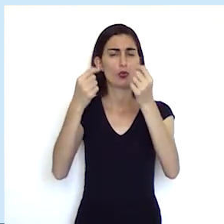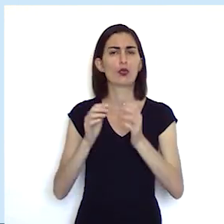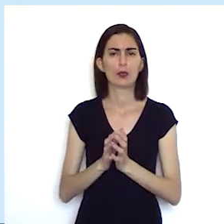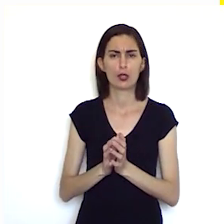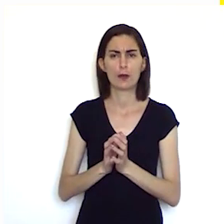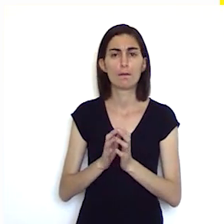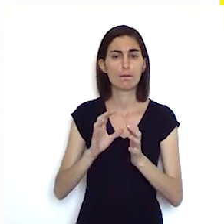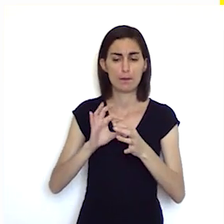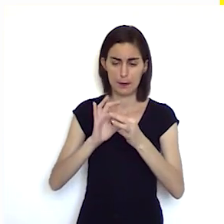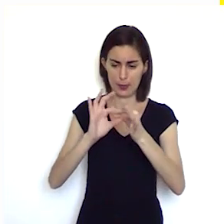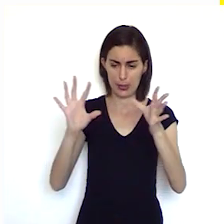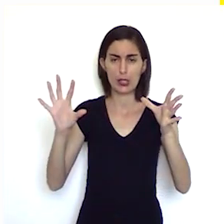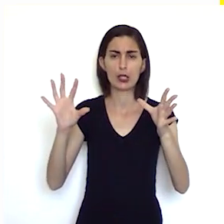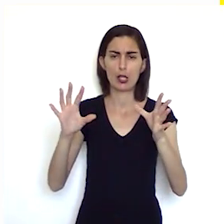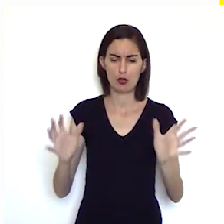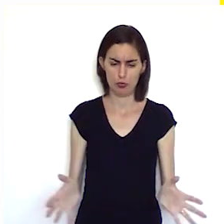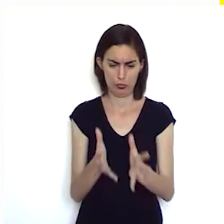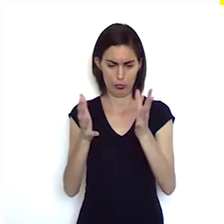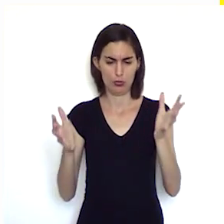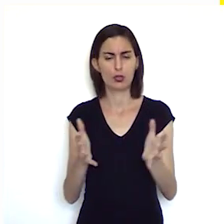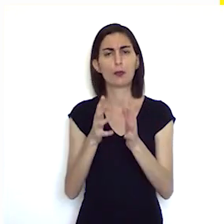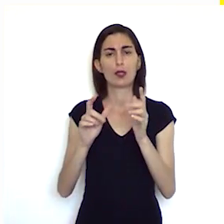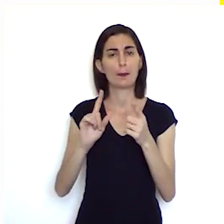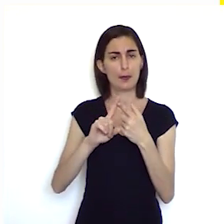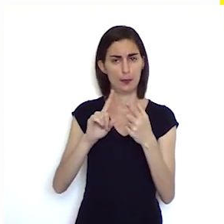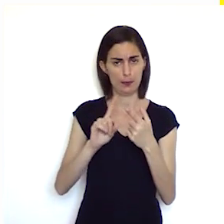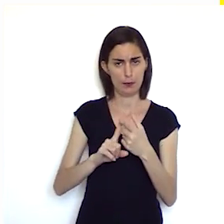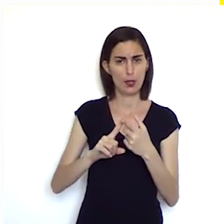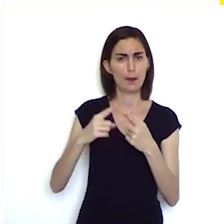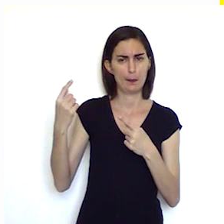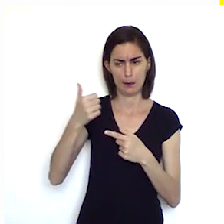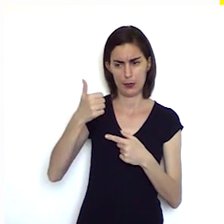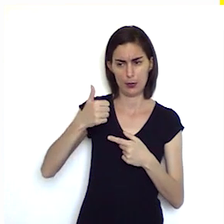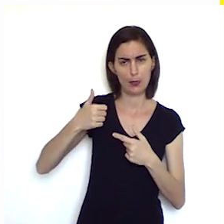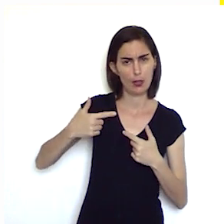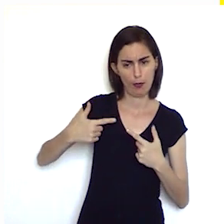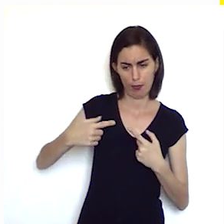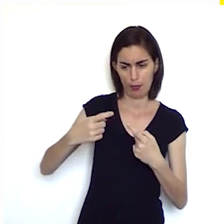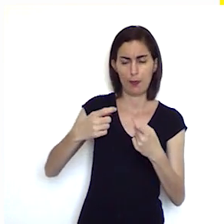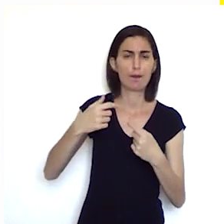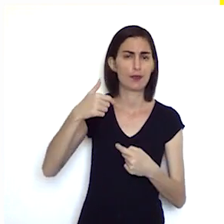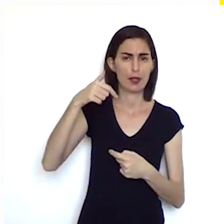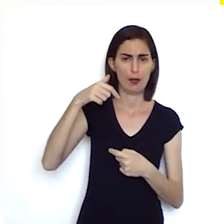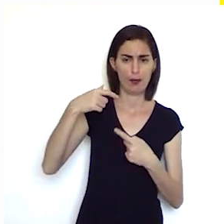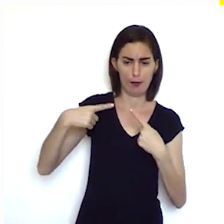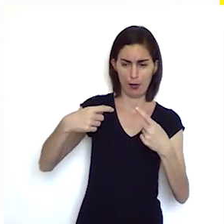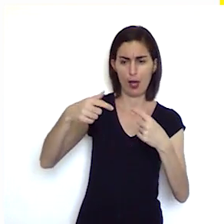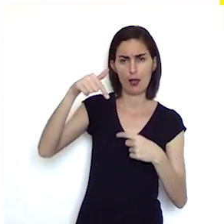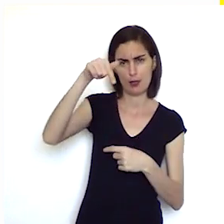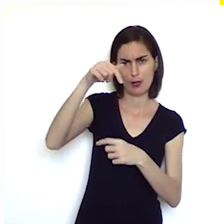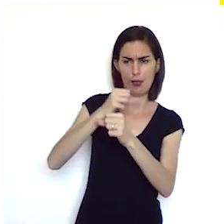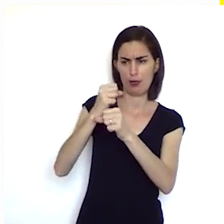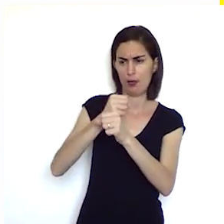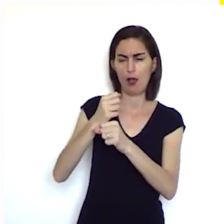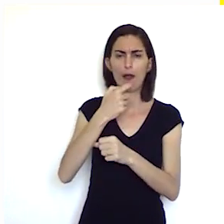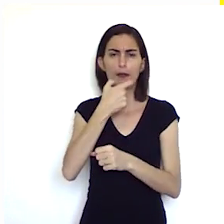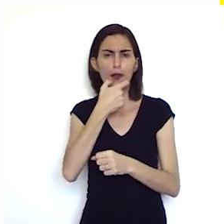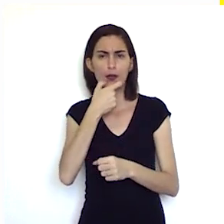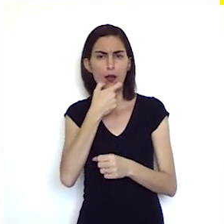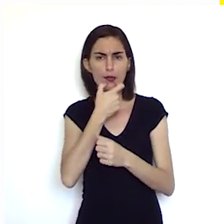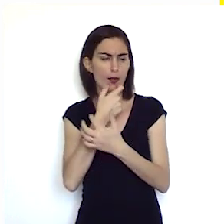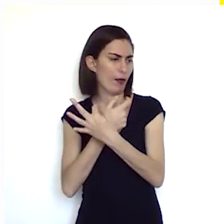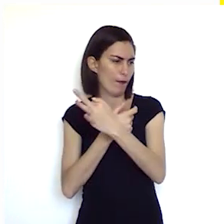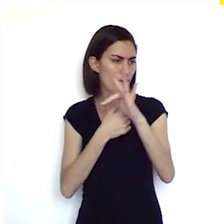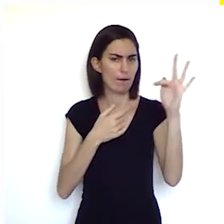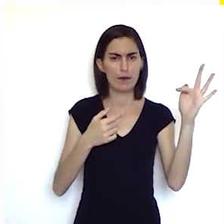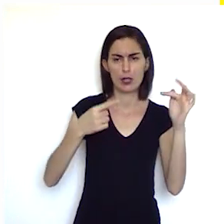das colônias. A independência foi estimulada primeiro, pela Primeira Guerra pela Guerra de Sete Anos entre a Inglaterra e a França que durou